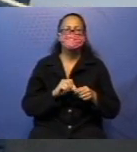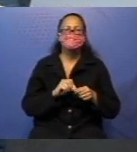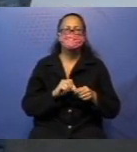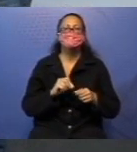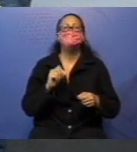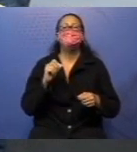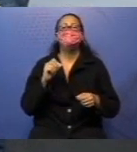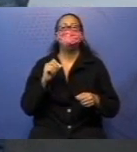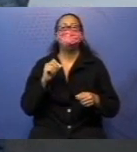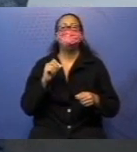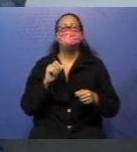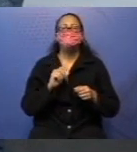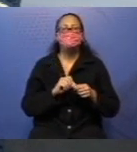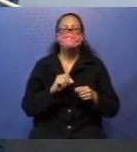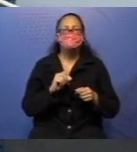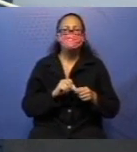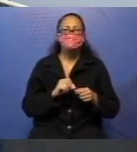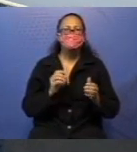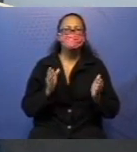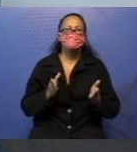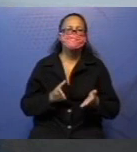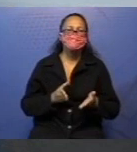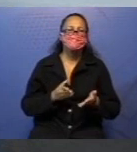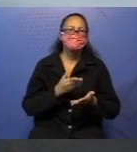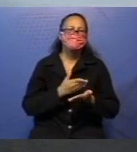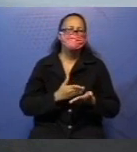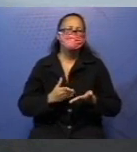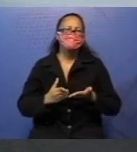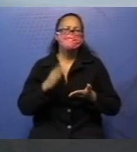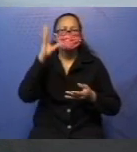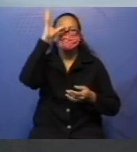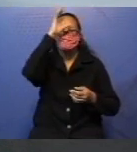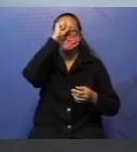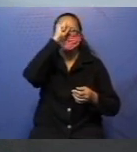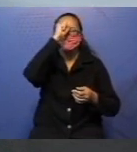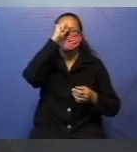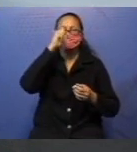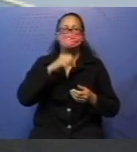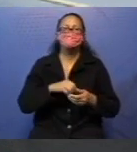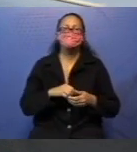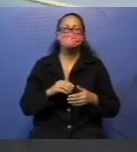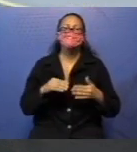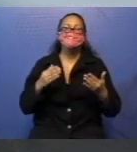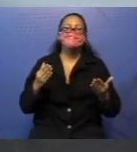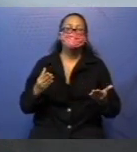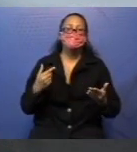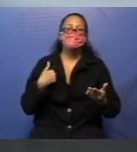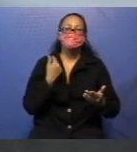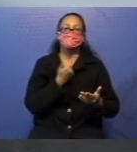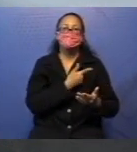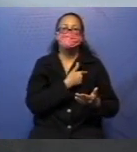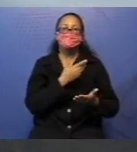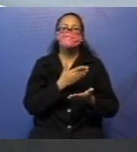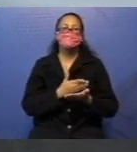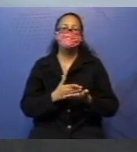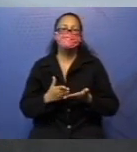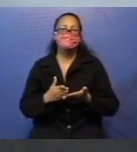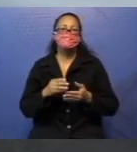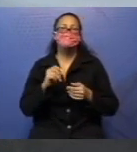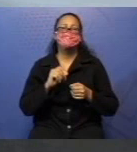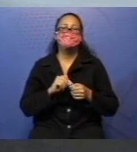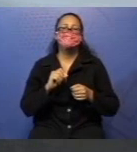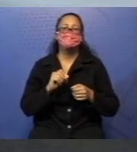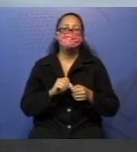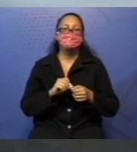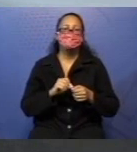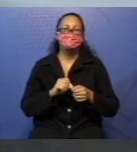tentando fazer já é o começo da aprendizagem, tá? E quando a gente começa a fazer, é que vão